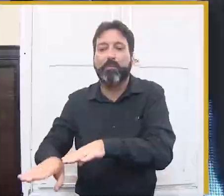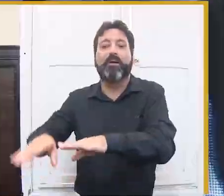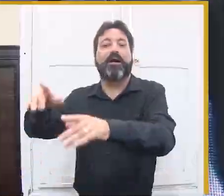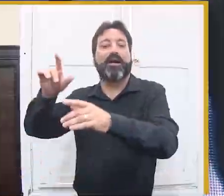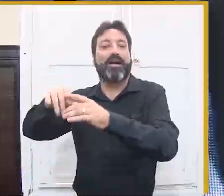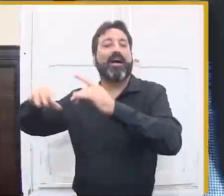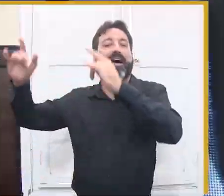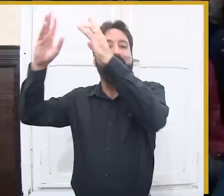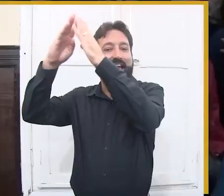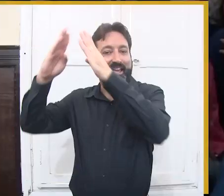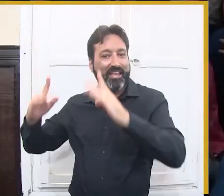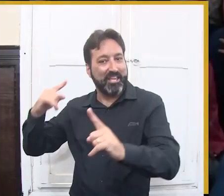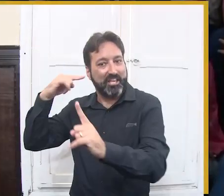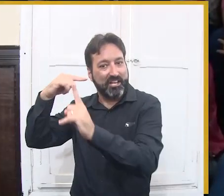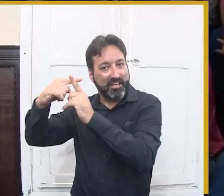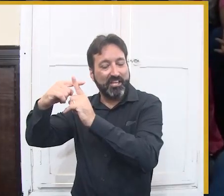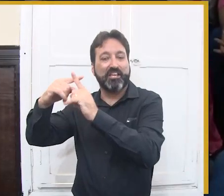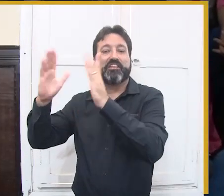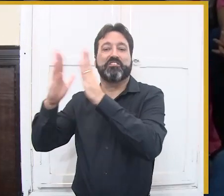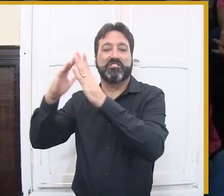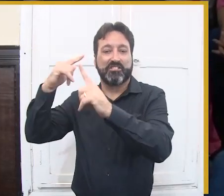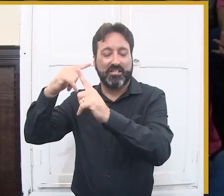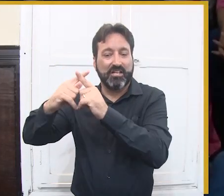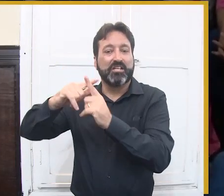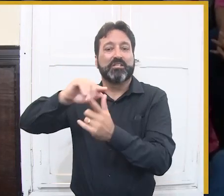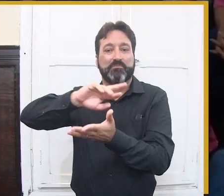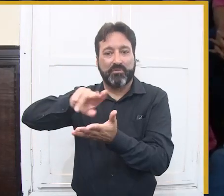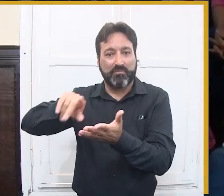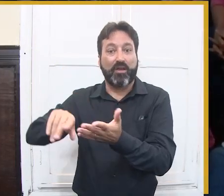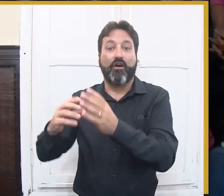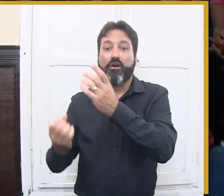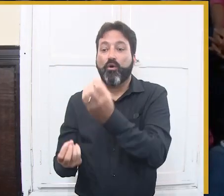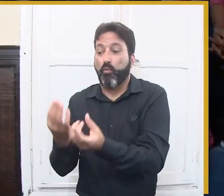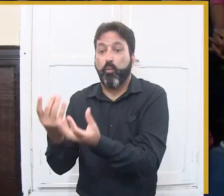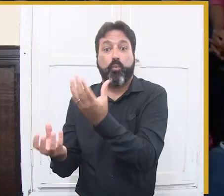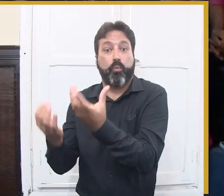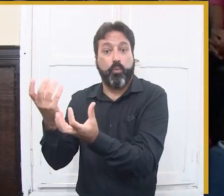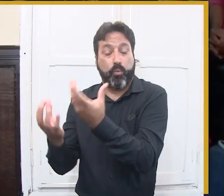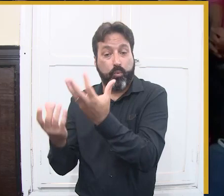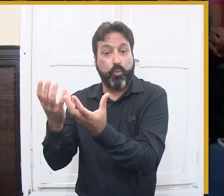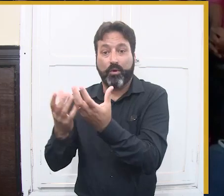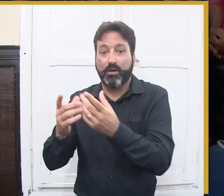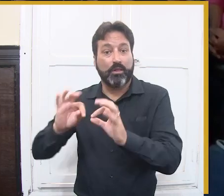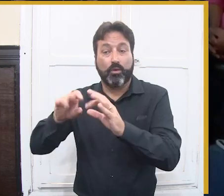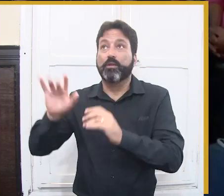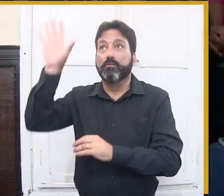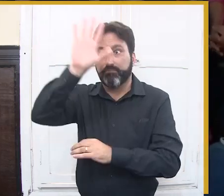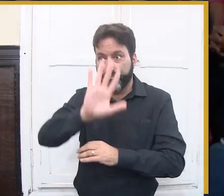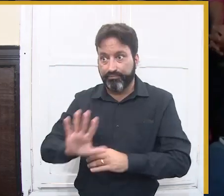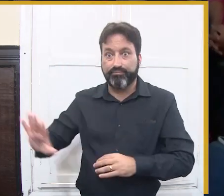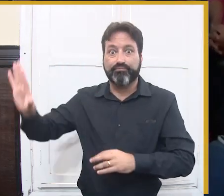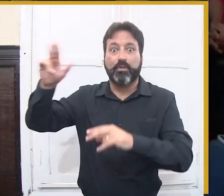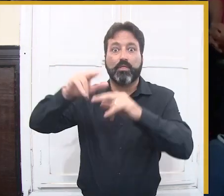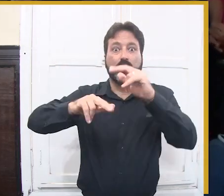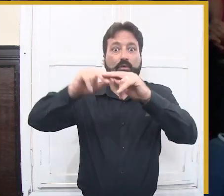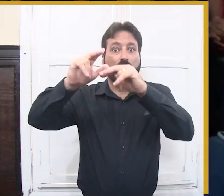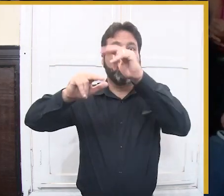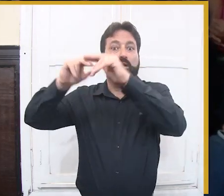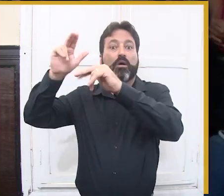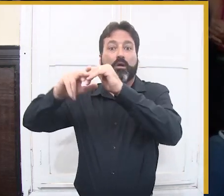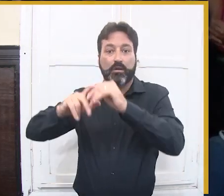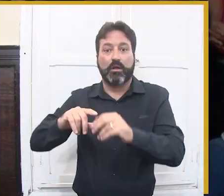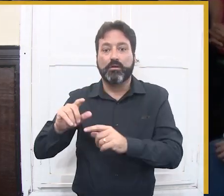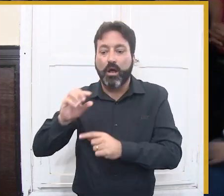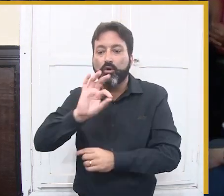dos restaurantes. E aqui estão dispostas a cidade cenográfica, o Eldorado, o Telégrafo,